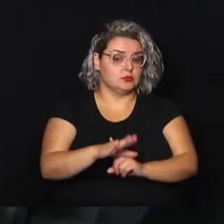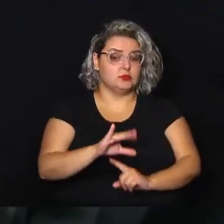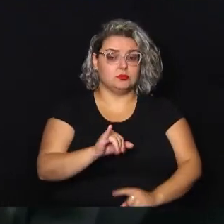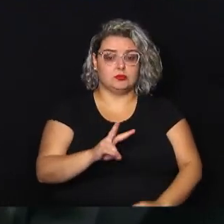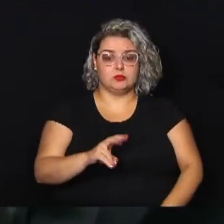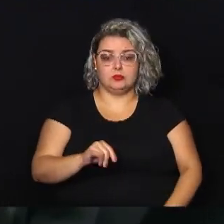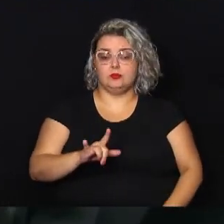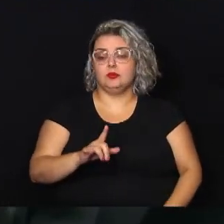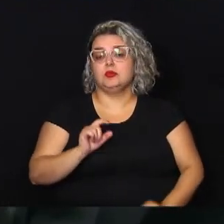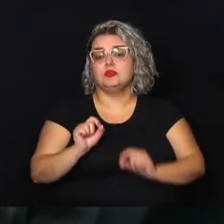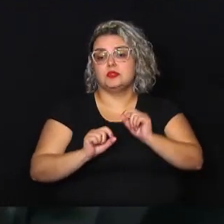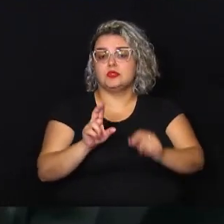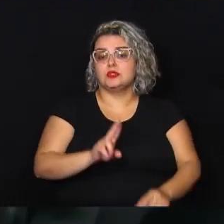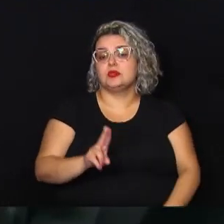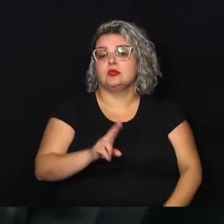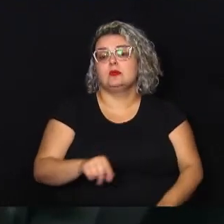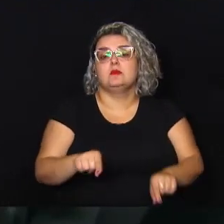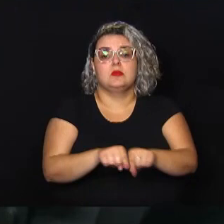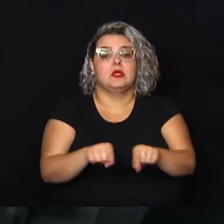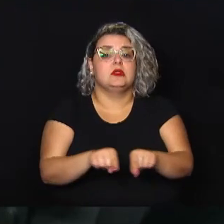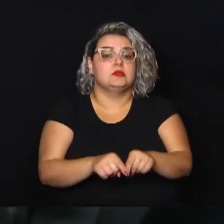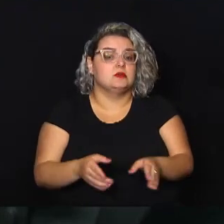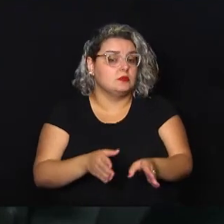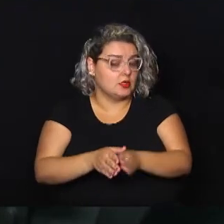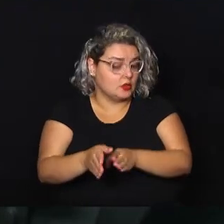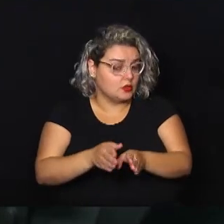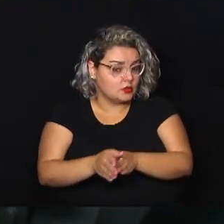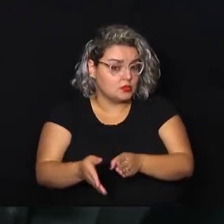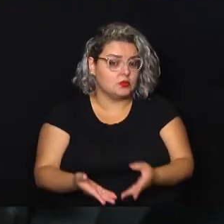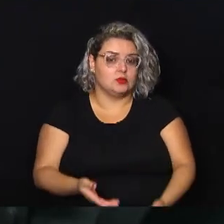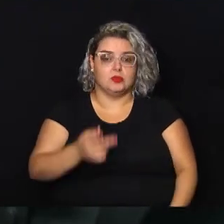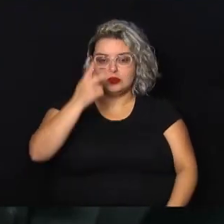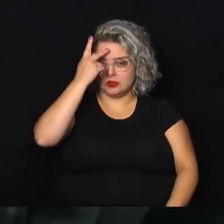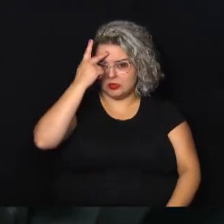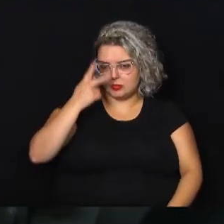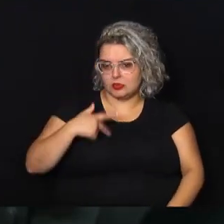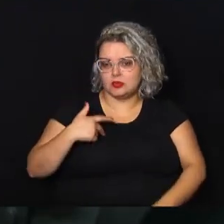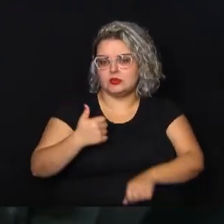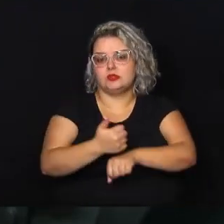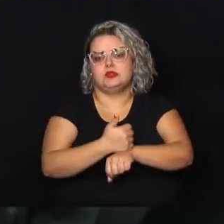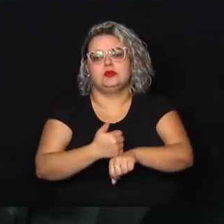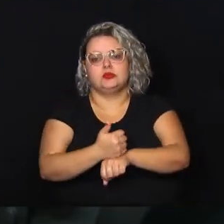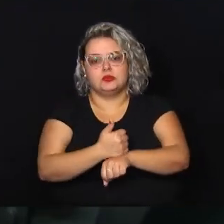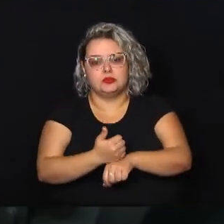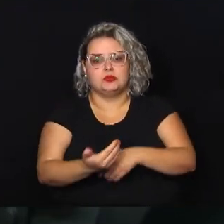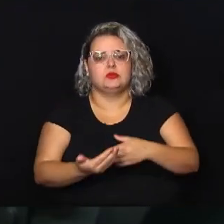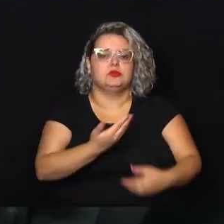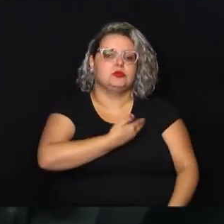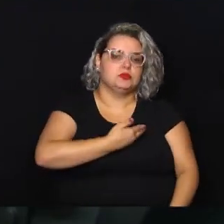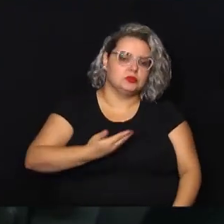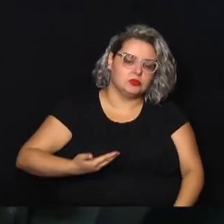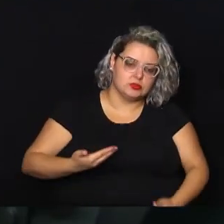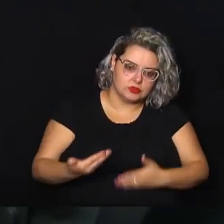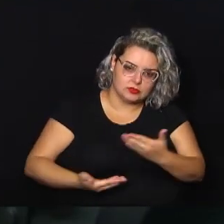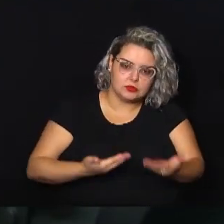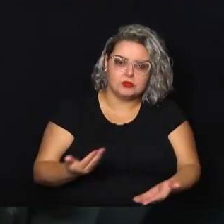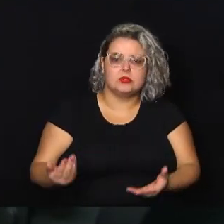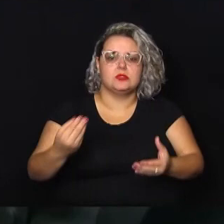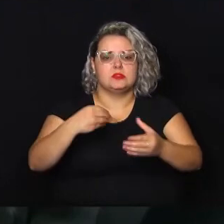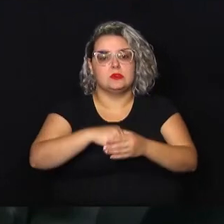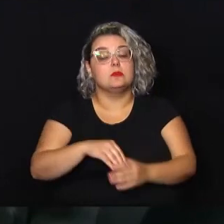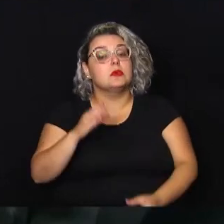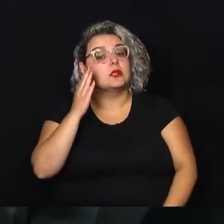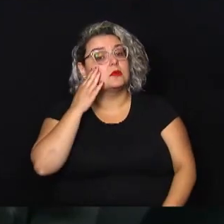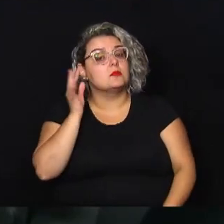de quem usa o serviço, mas também com os conselheiros e os próprios profissionais, os próprios servidores que estão dentro dele, para a gente saber,